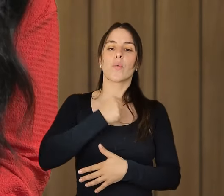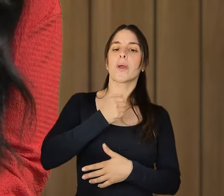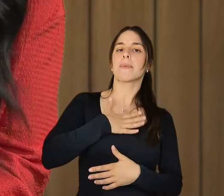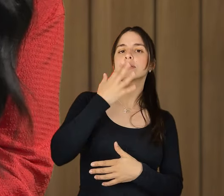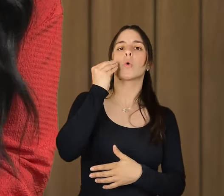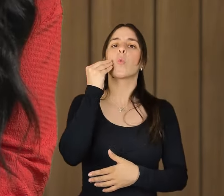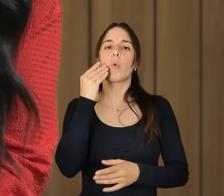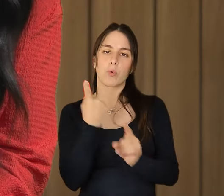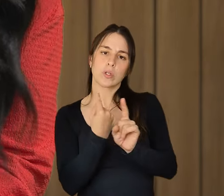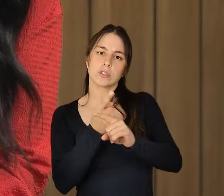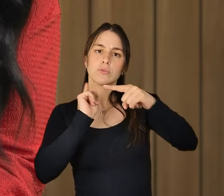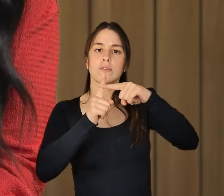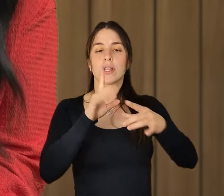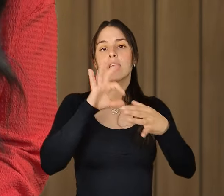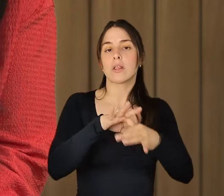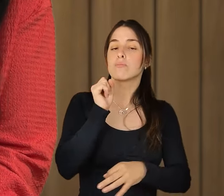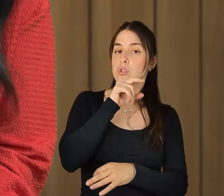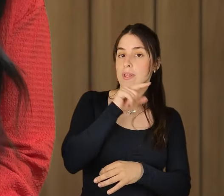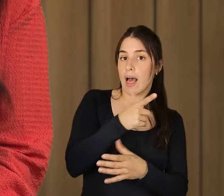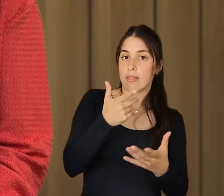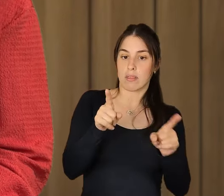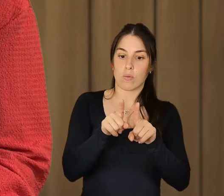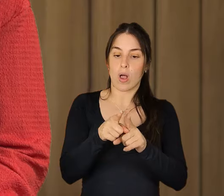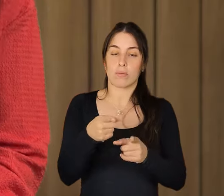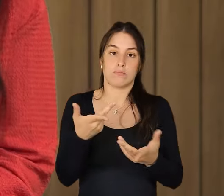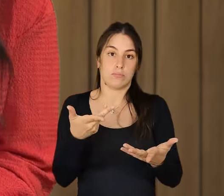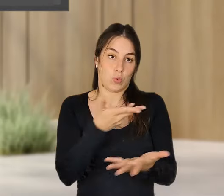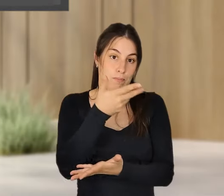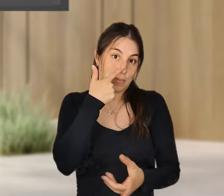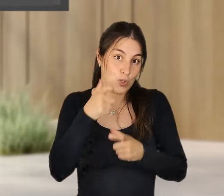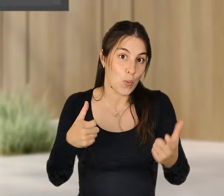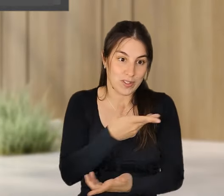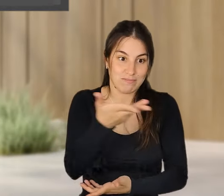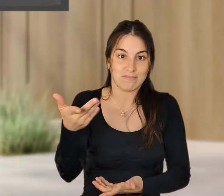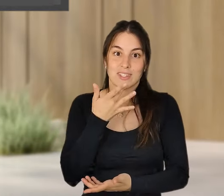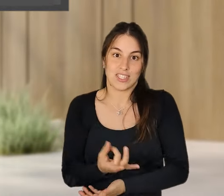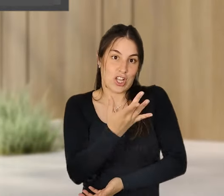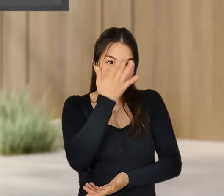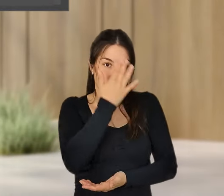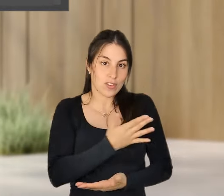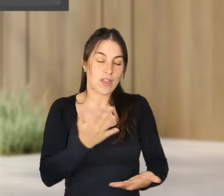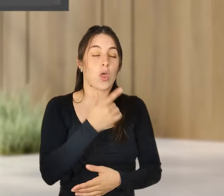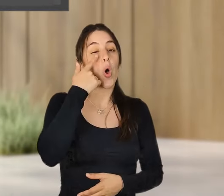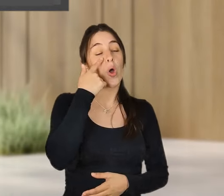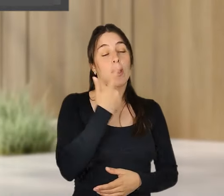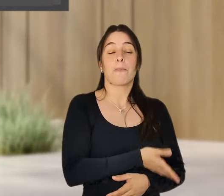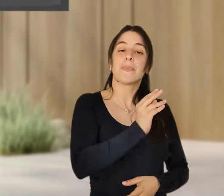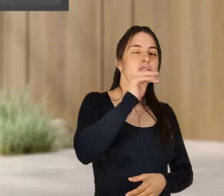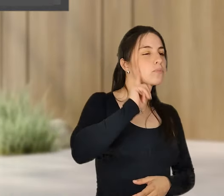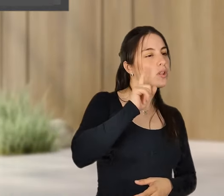dar esta possibilidade de flexibilidade aos colaboradores, não é? Bem, o mais importante é a valorização,